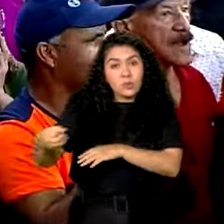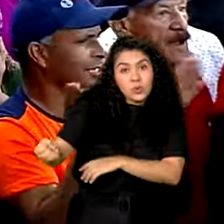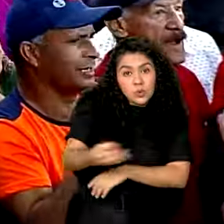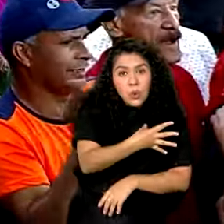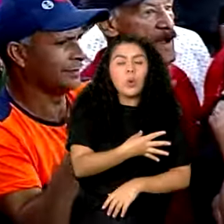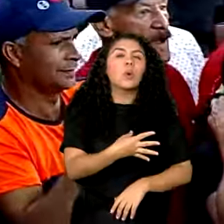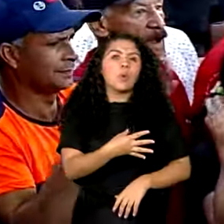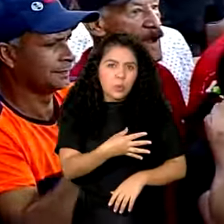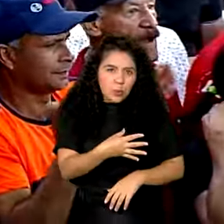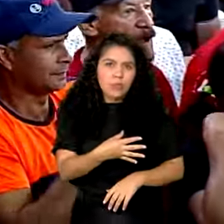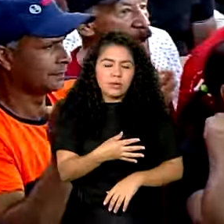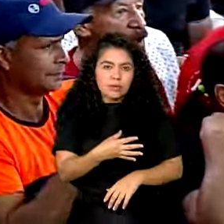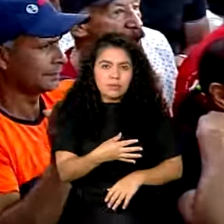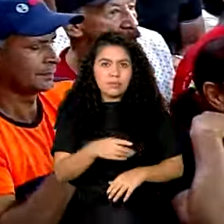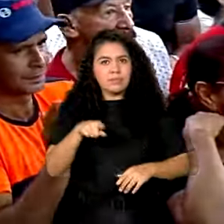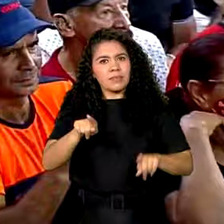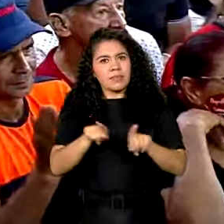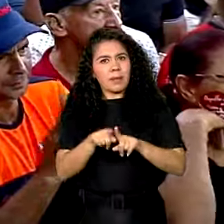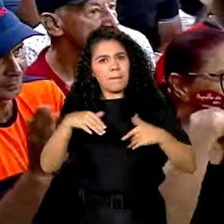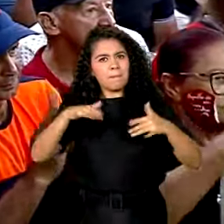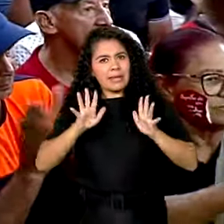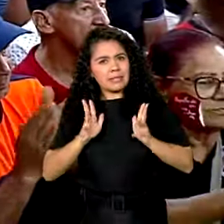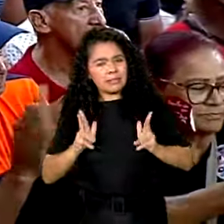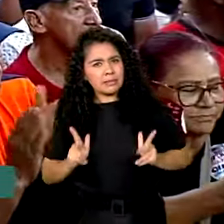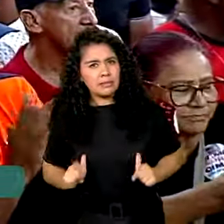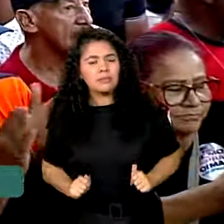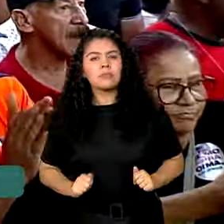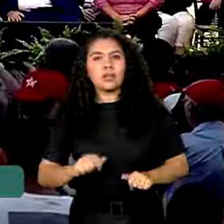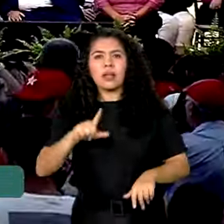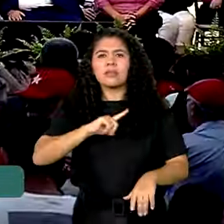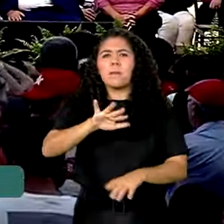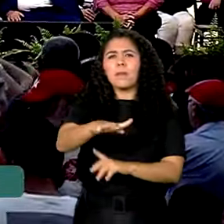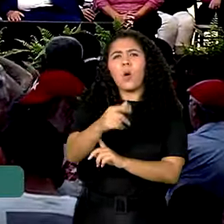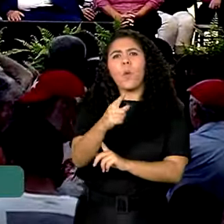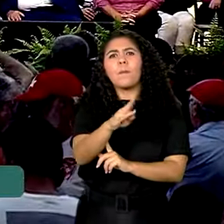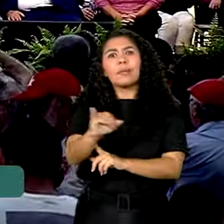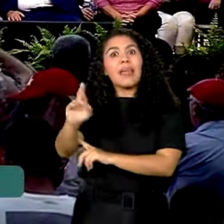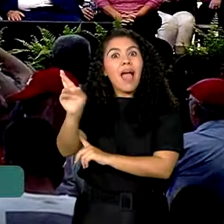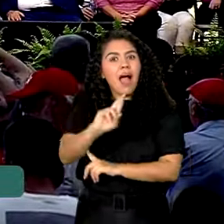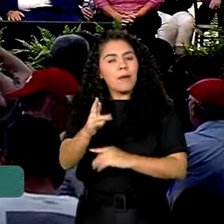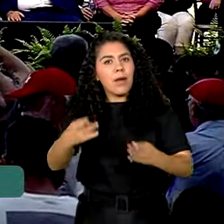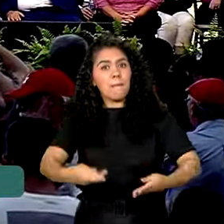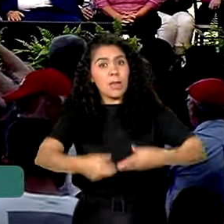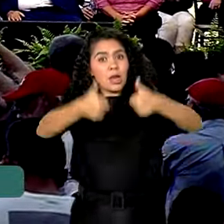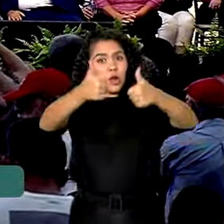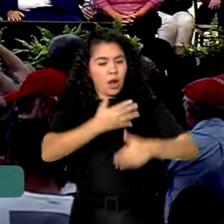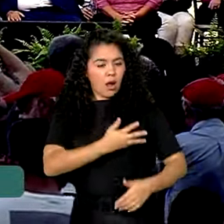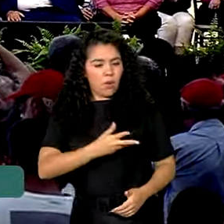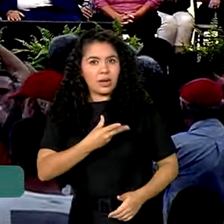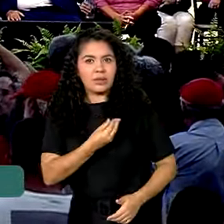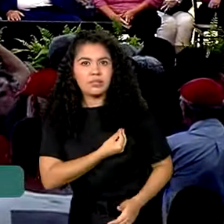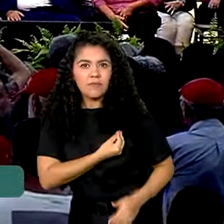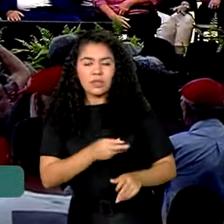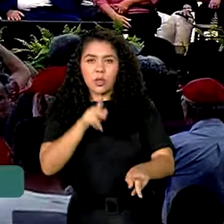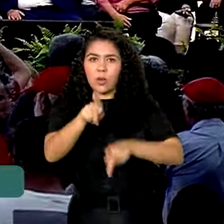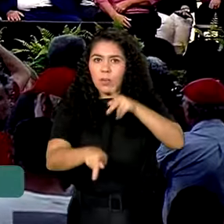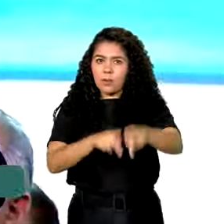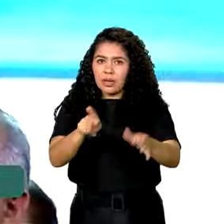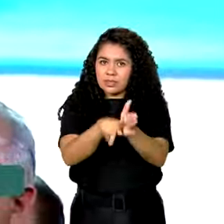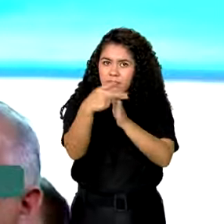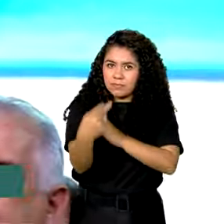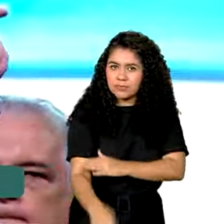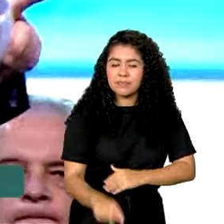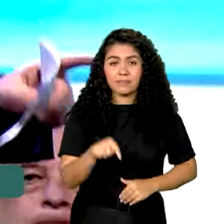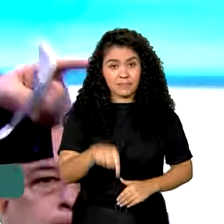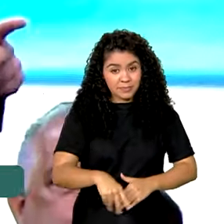ônibus que é mais limpo, cerca de um bilhão de reais para melhorar a qualidade de vida do povo de Campinas.